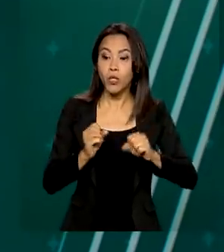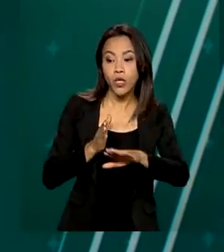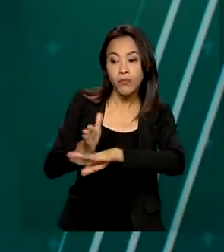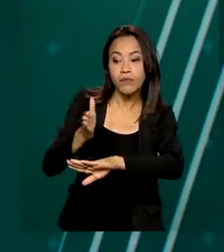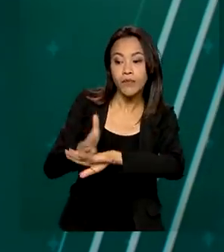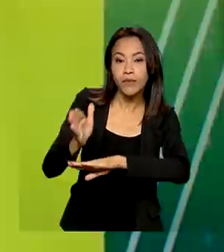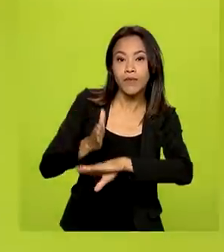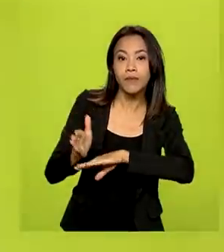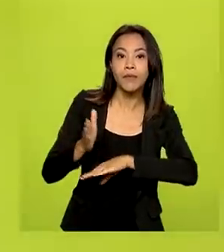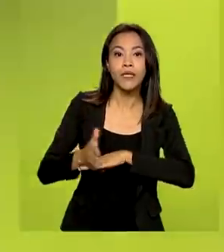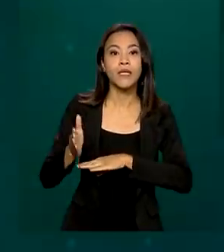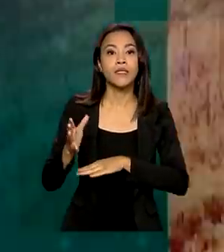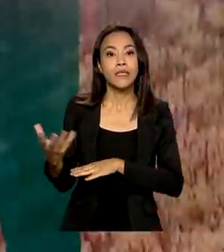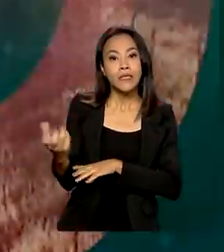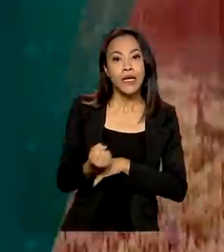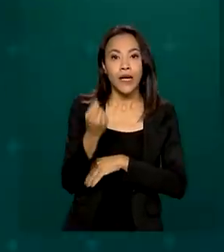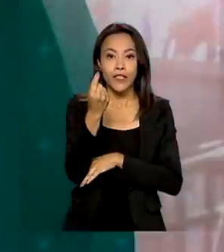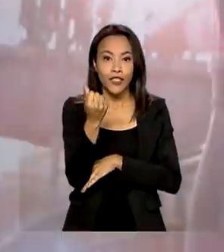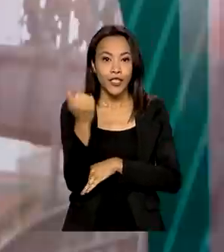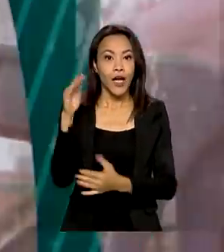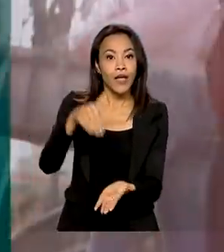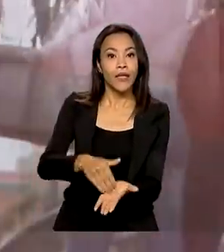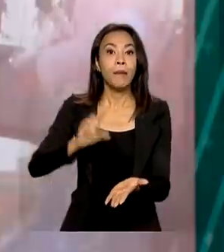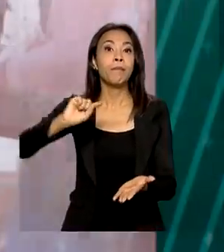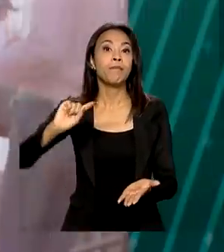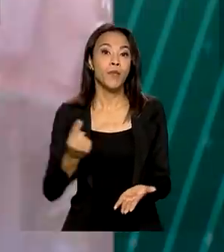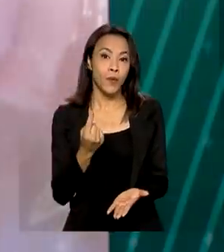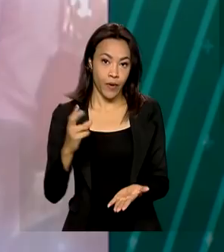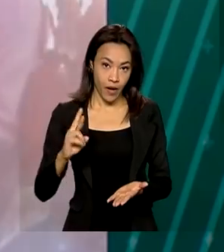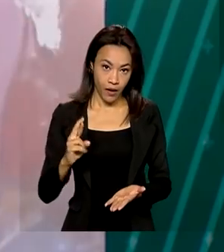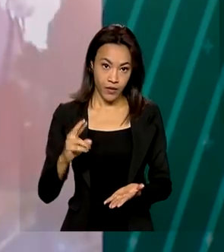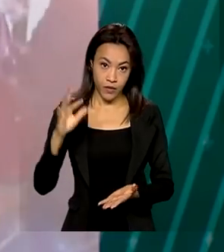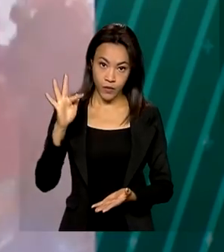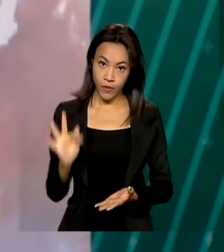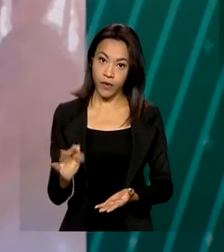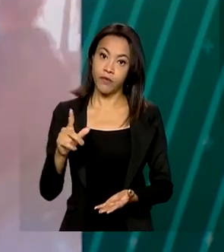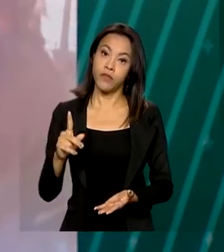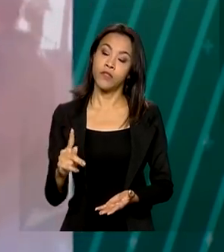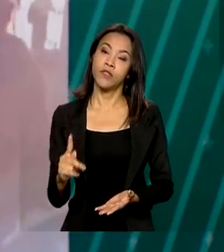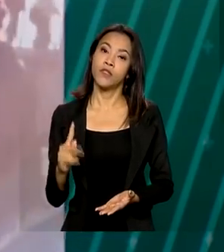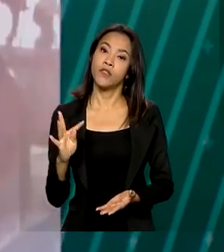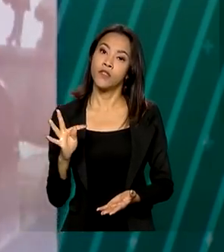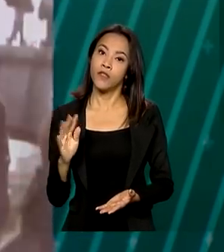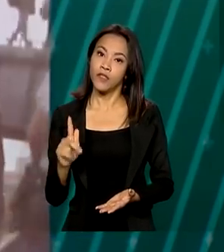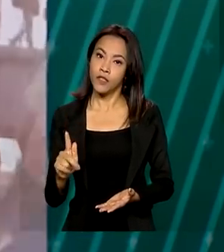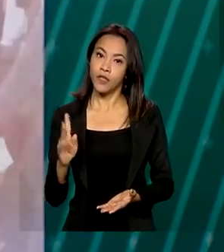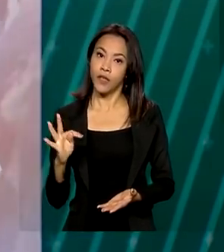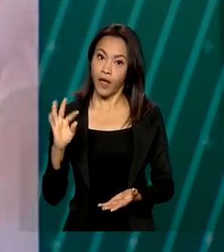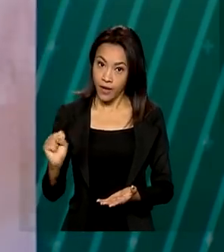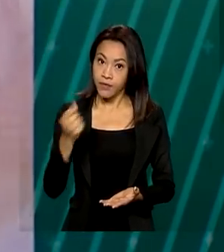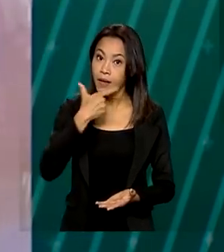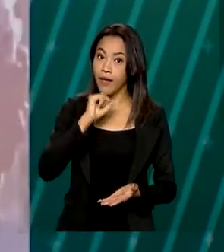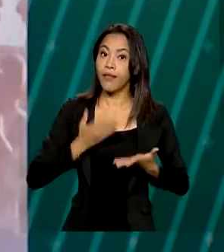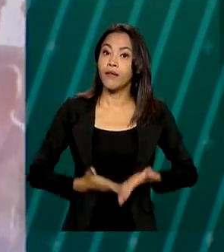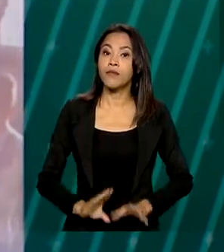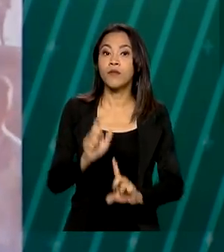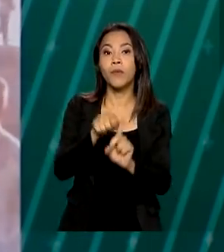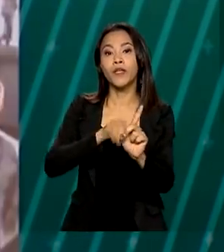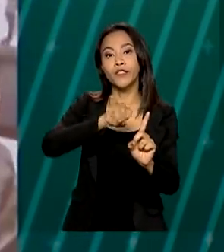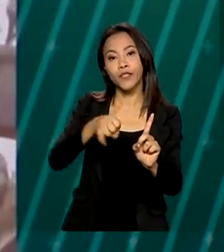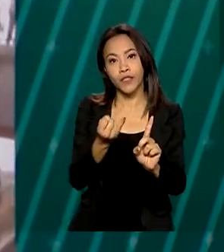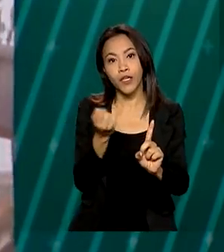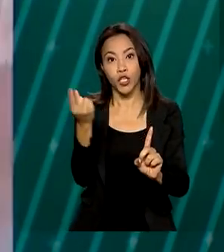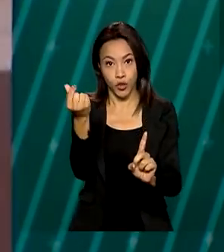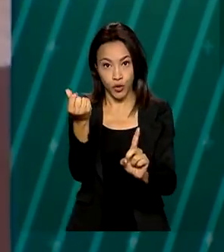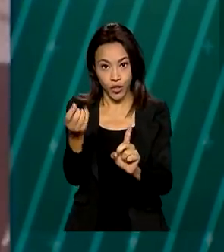extraordinário de até mil reais do FGTS. Os primeiros a serem beneficiados pela medida são os nascidos em janeiro, que terão o dinheiro